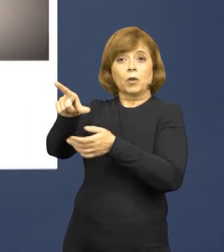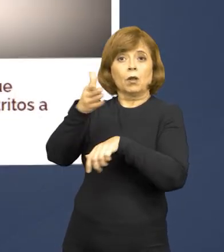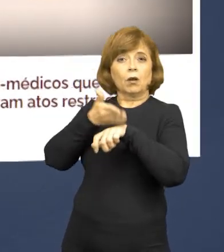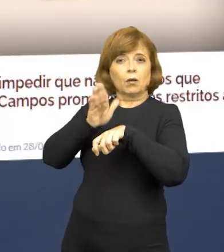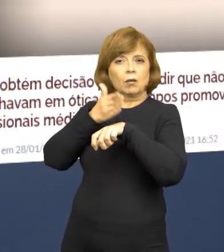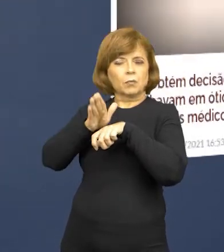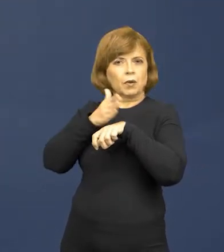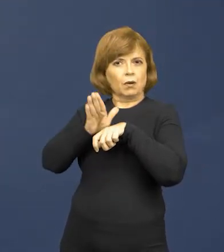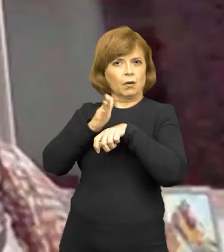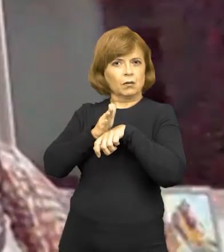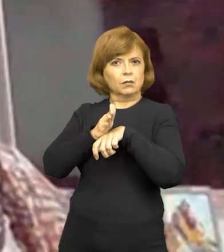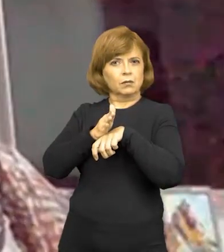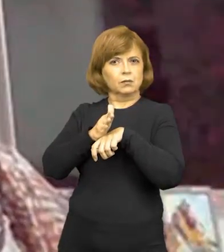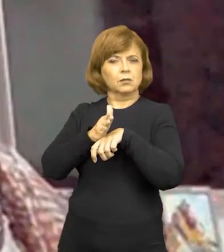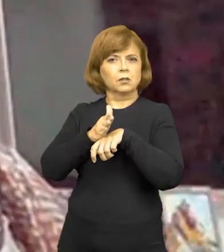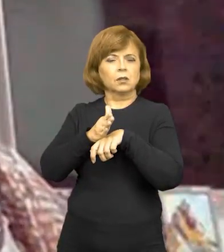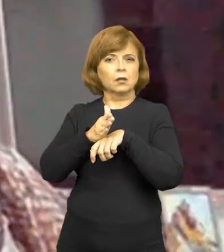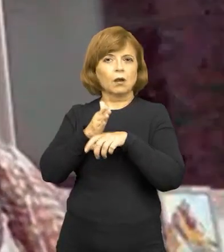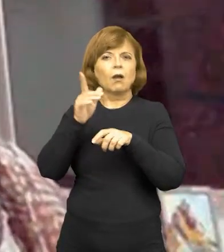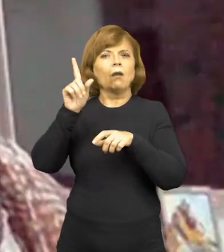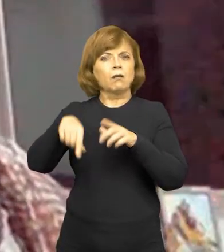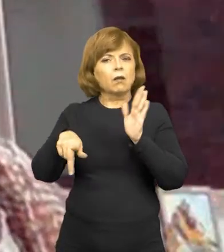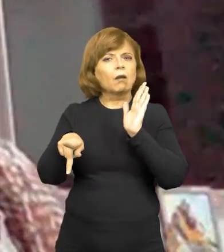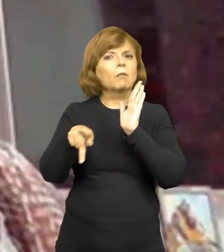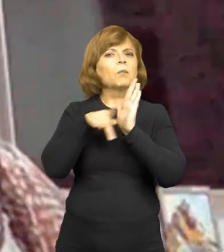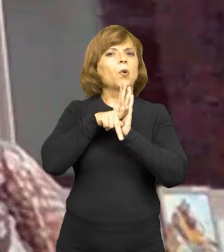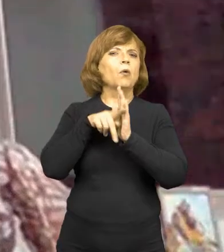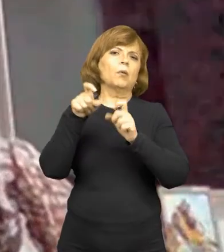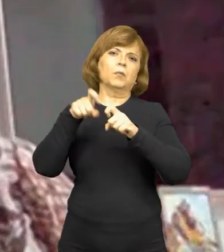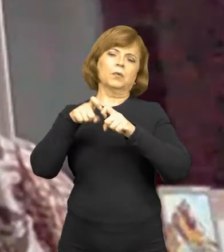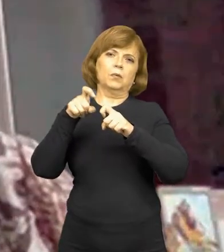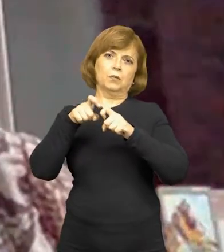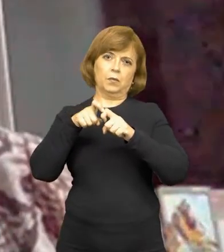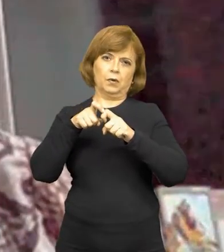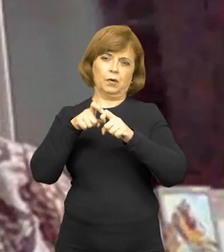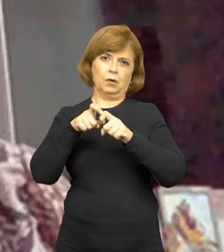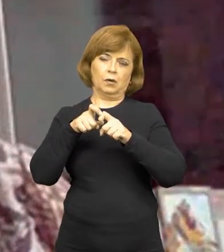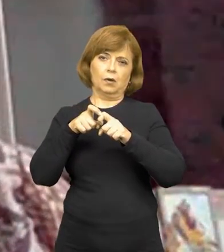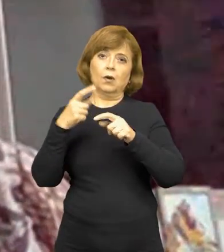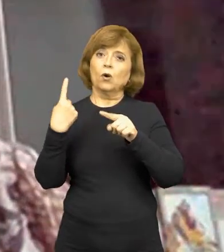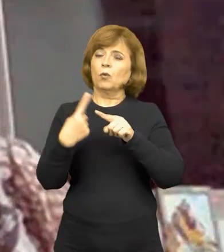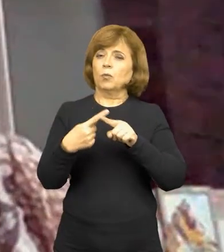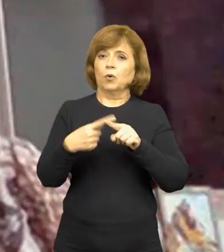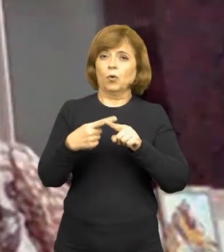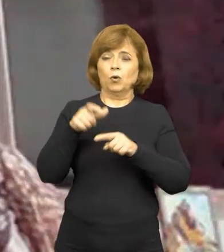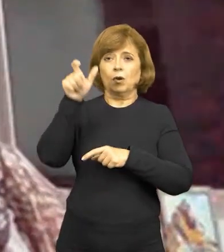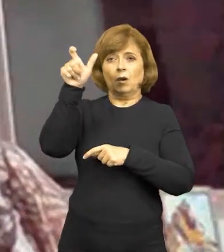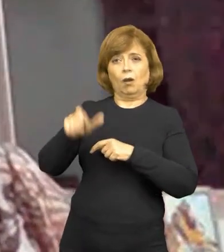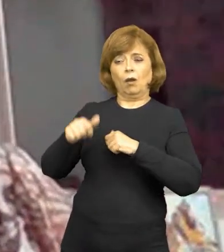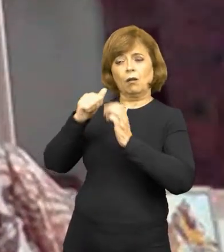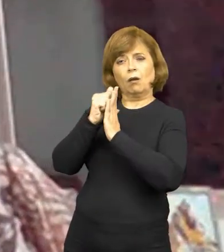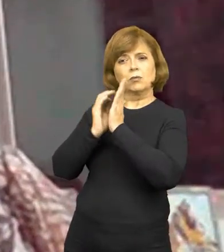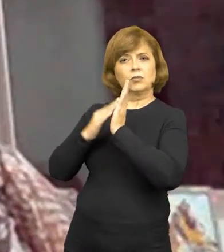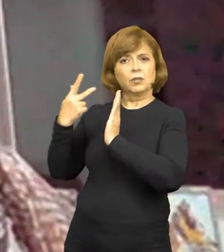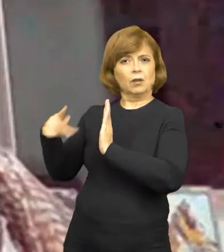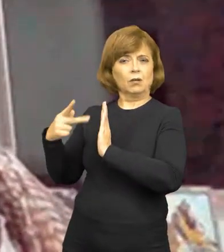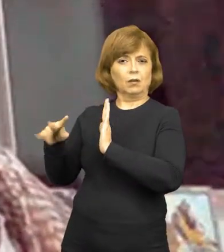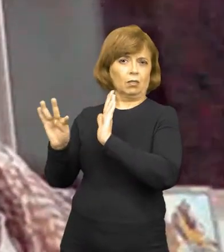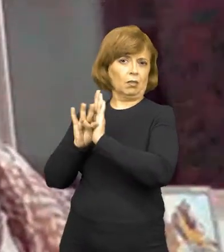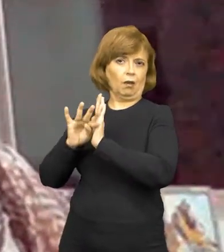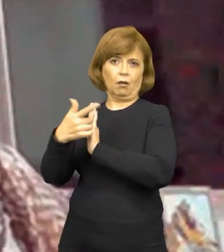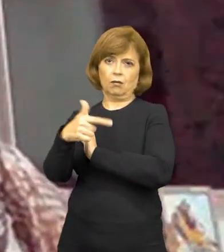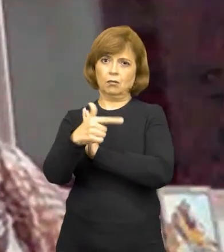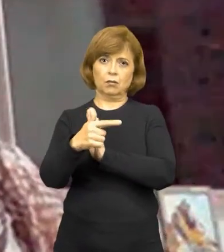praticando atos considerados atos médicos, ou seja, de atividade exclusiva de